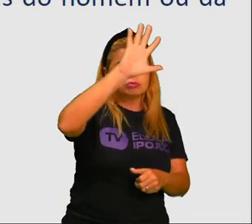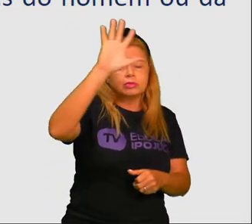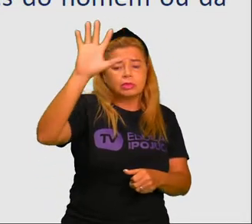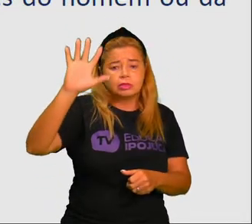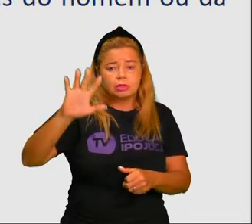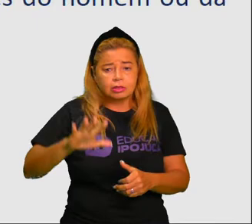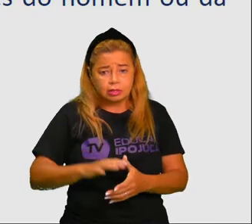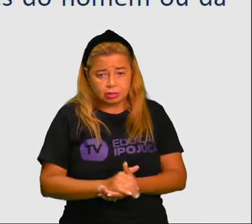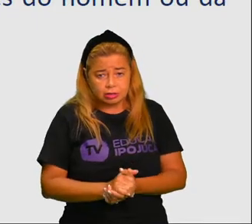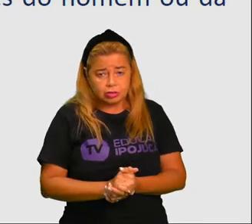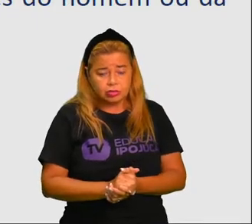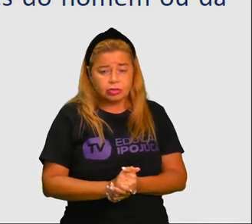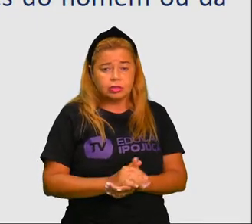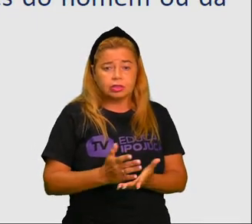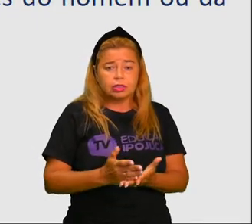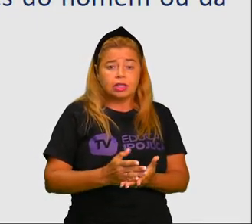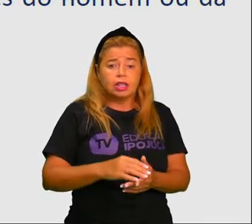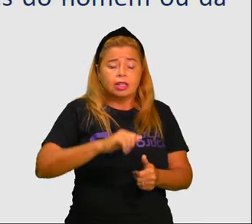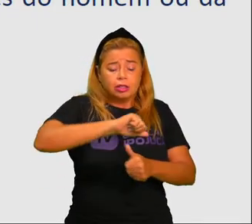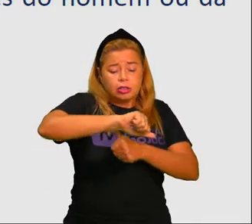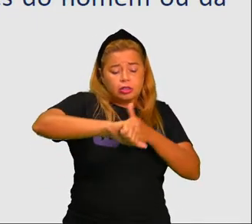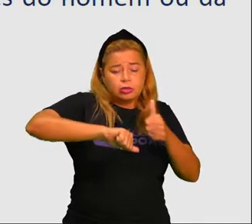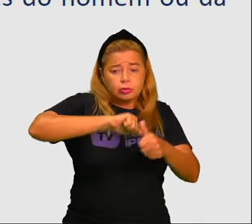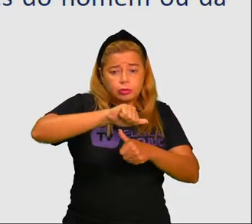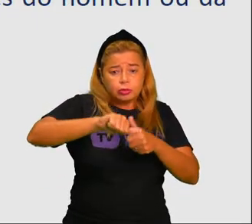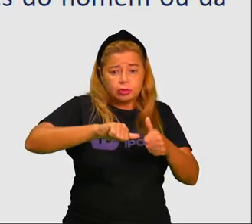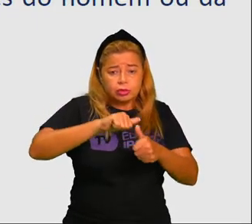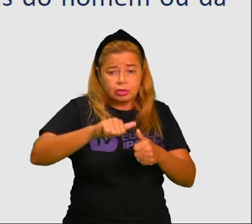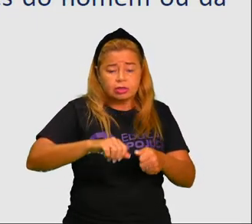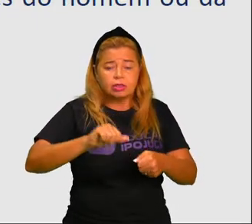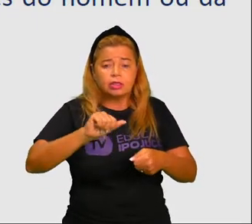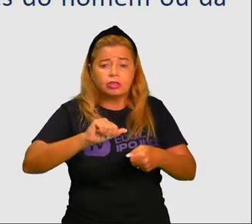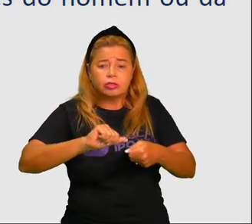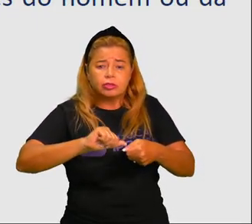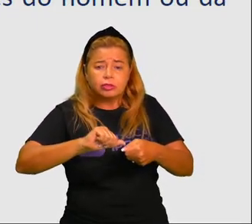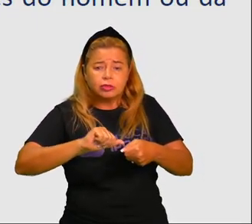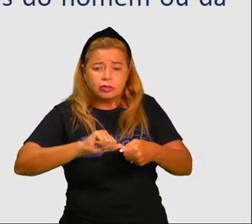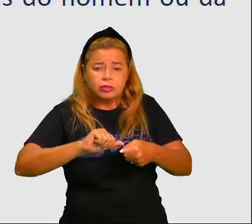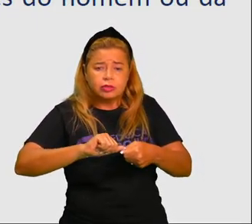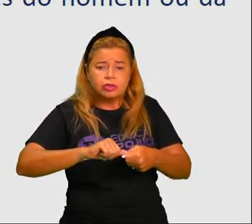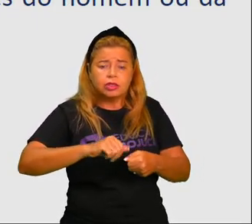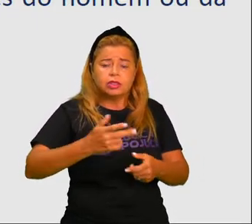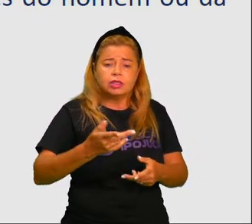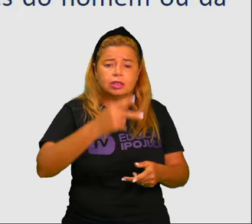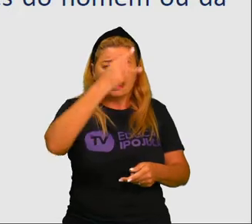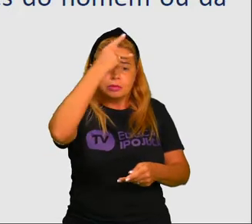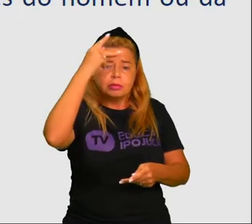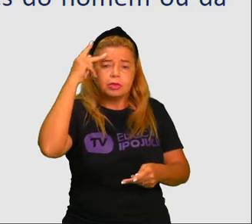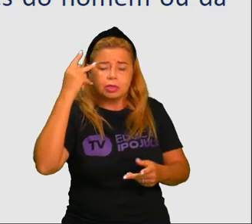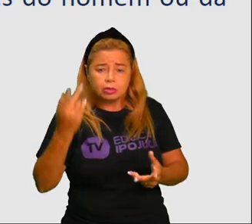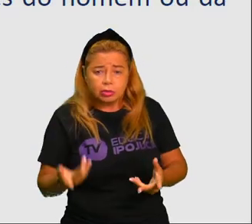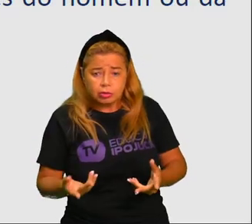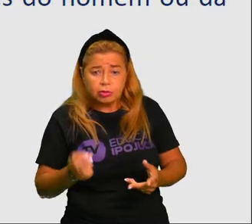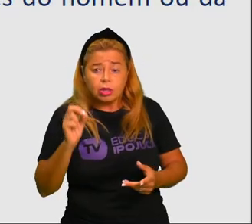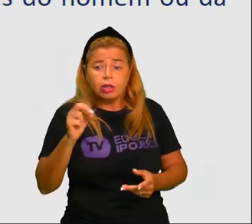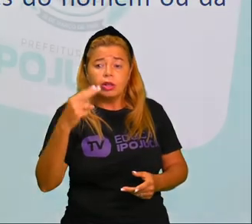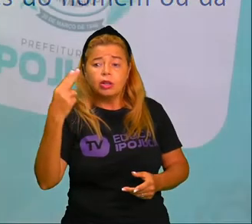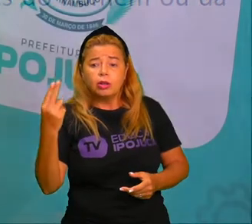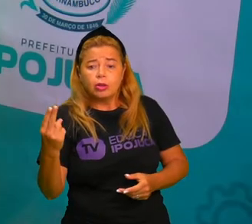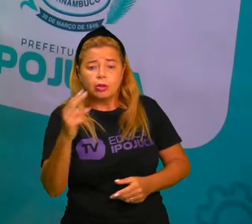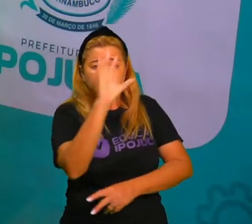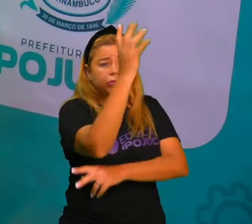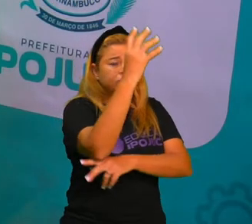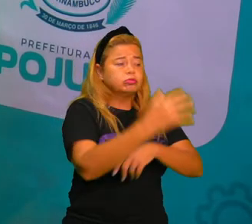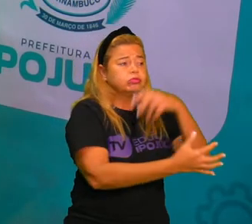Essas transformações ocorridas são decorrentes de ações do homem ou da natureza? E aí eu trago para vocês essa